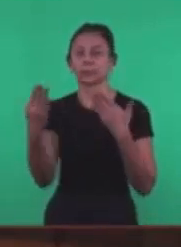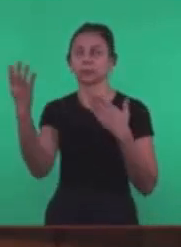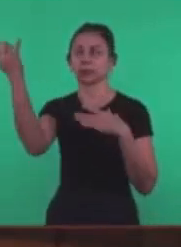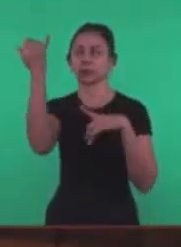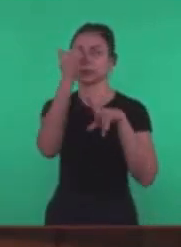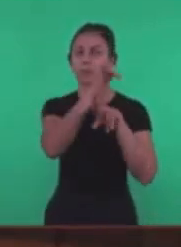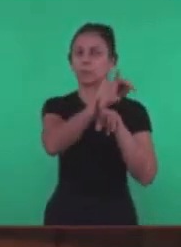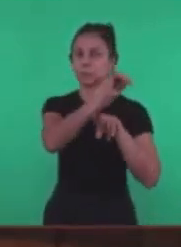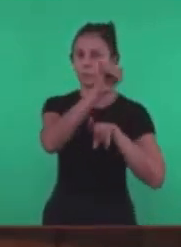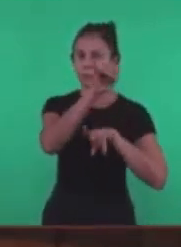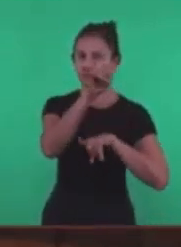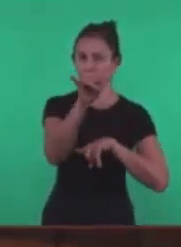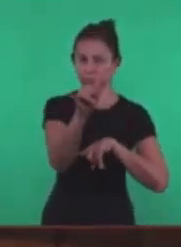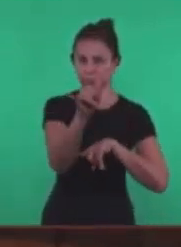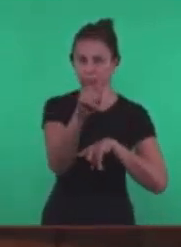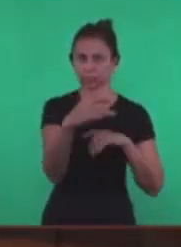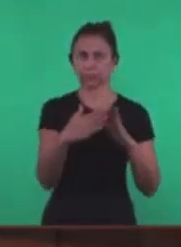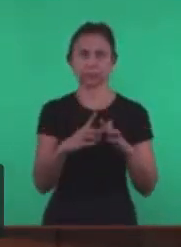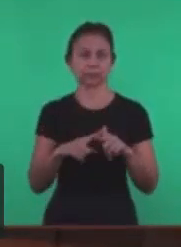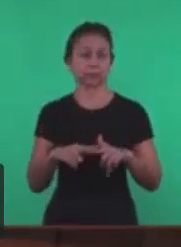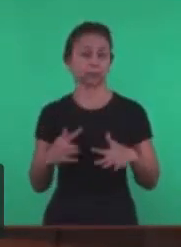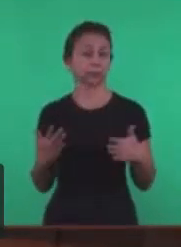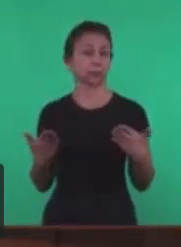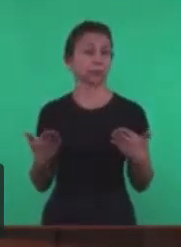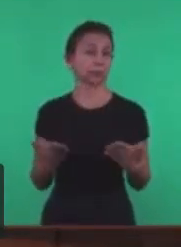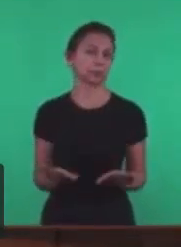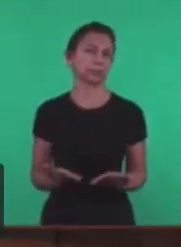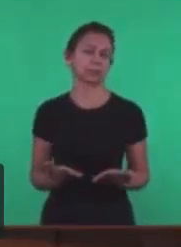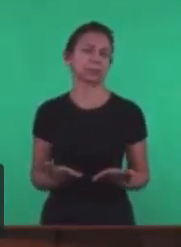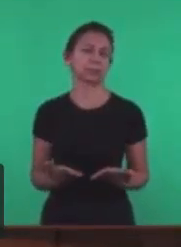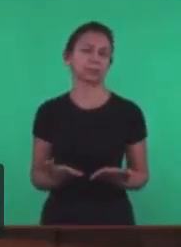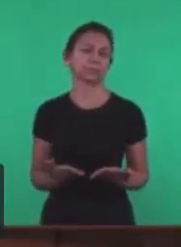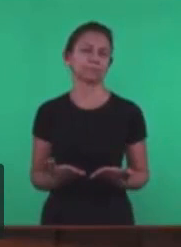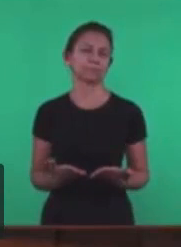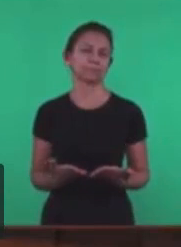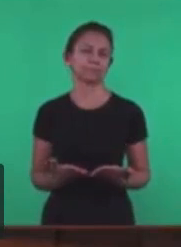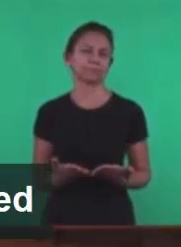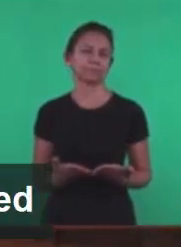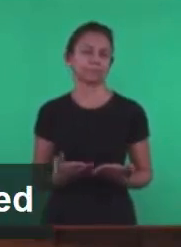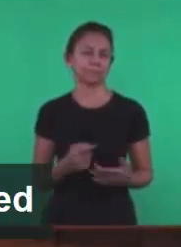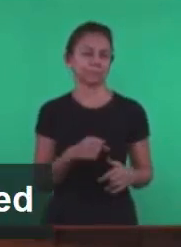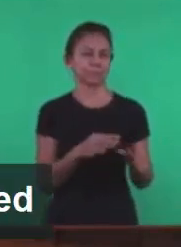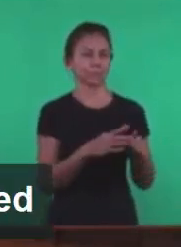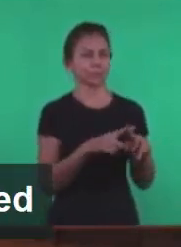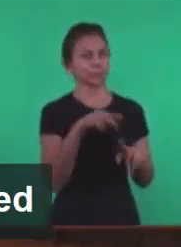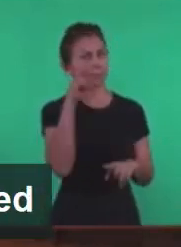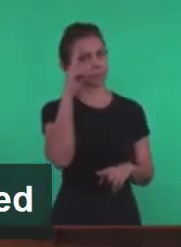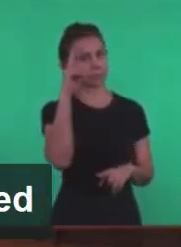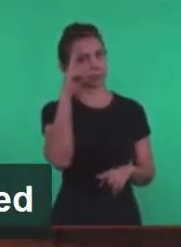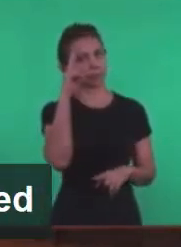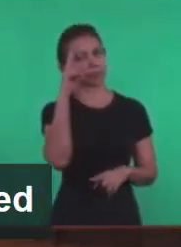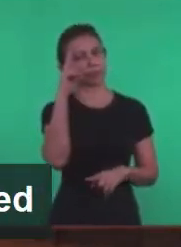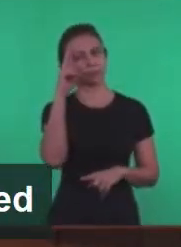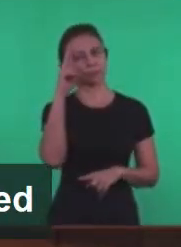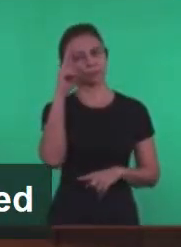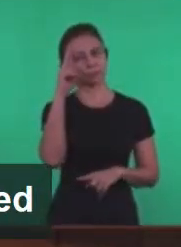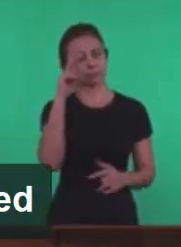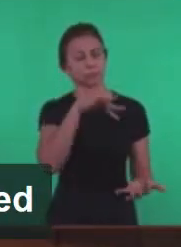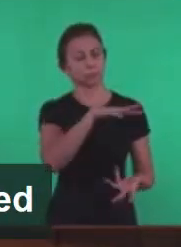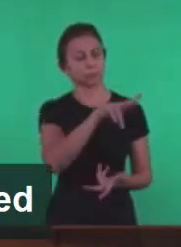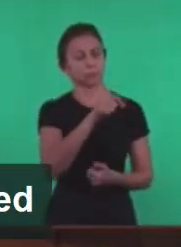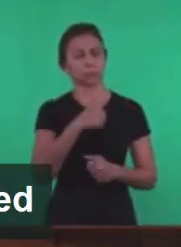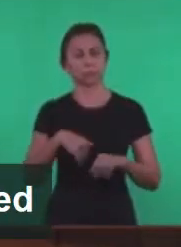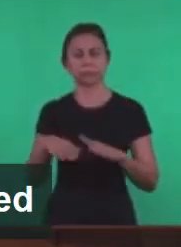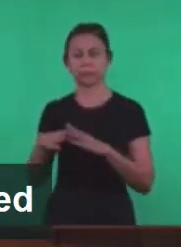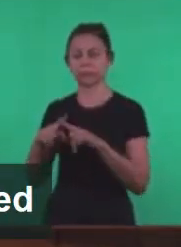Está vivendo Uma coisa É a história Da igreja E a outra coisa É a história Do mundo Na história Do mundo